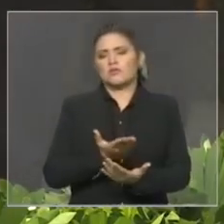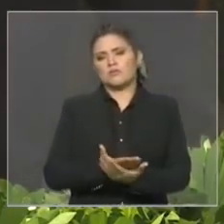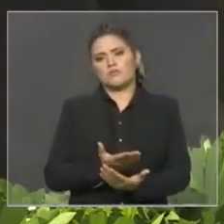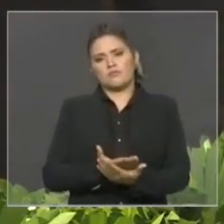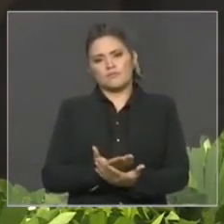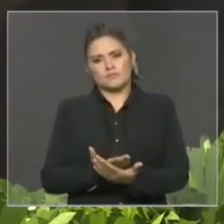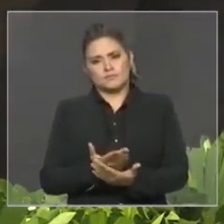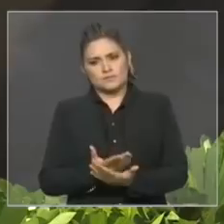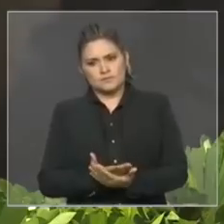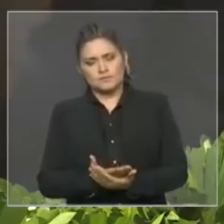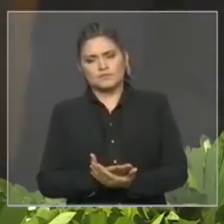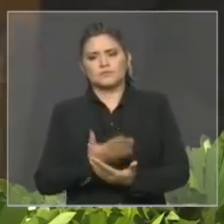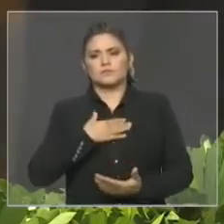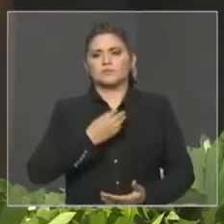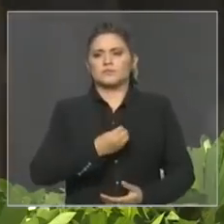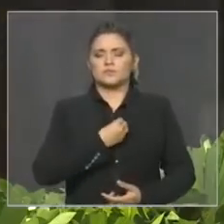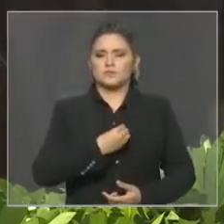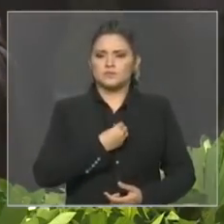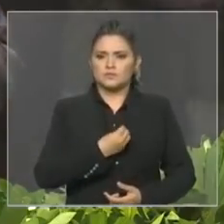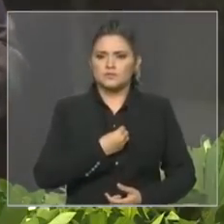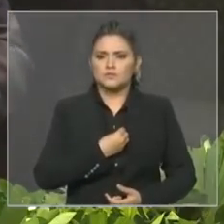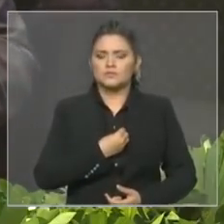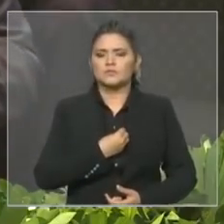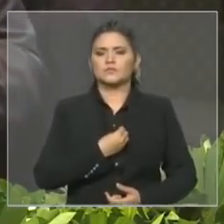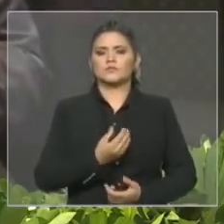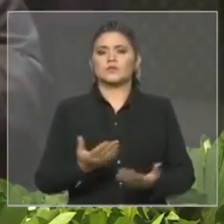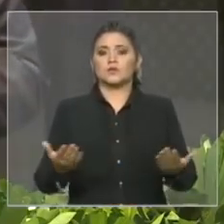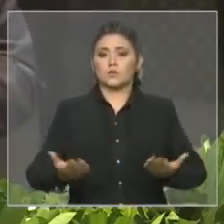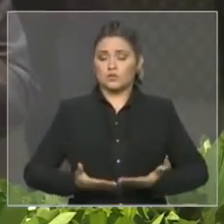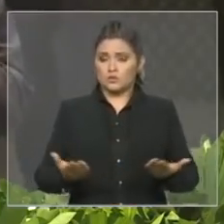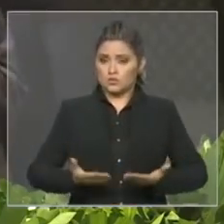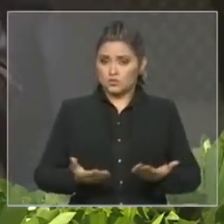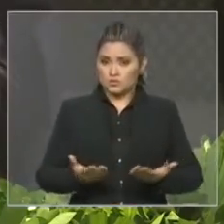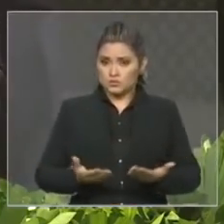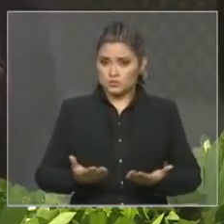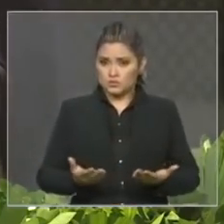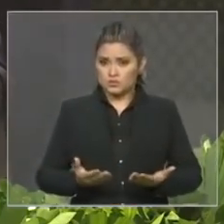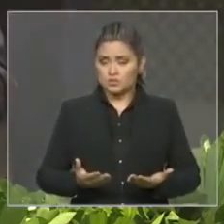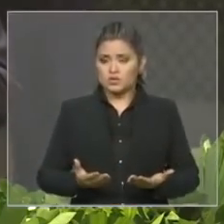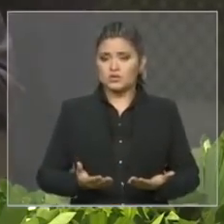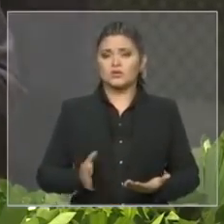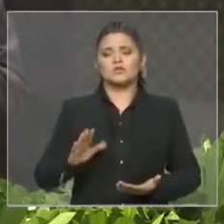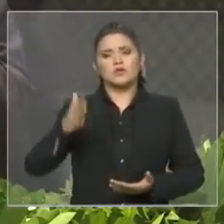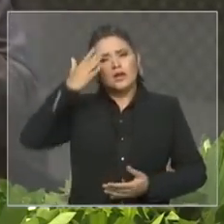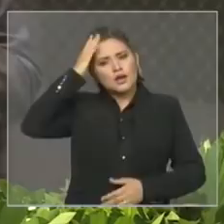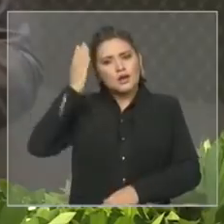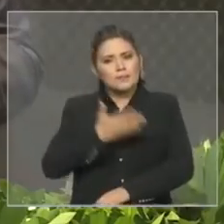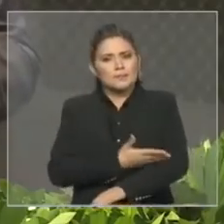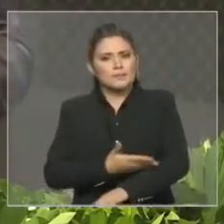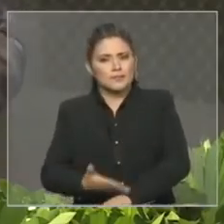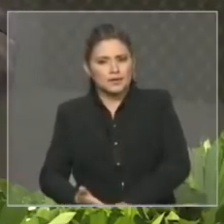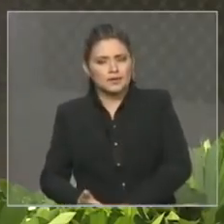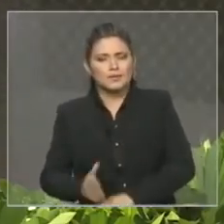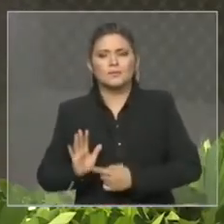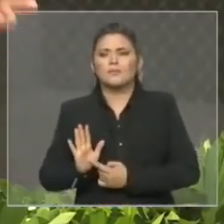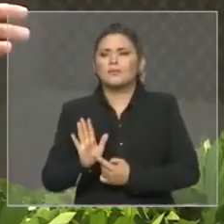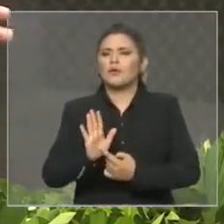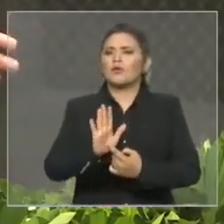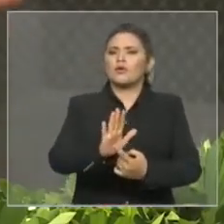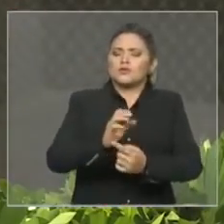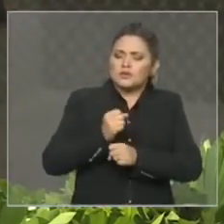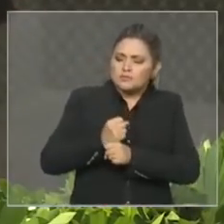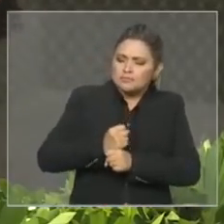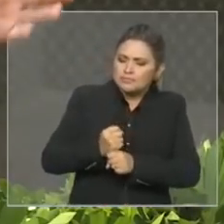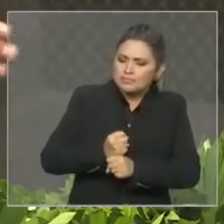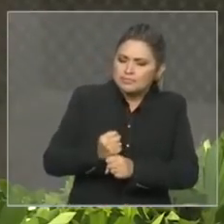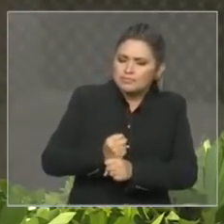trago hoje, diferente de quatro anos atrás, mais cabelos brancos, que são os sinais visíveis daquilo